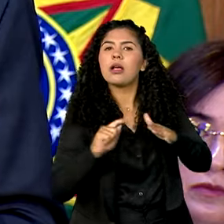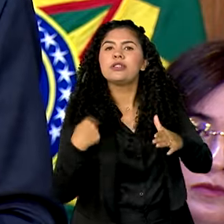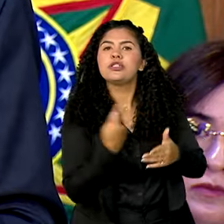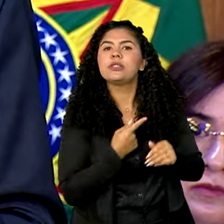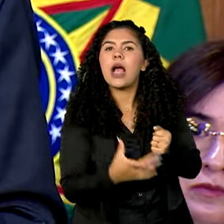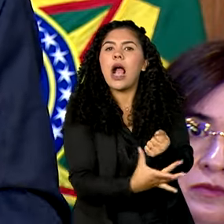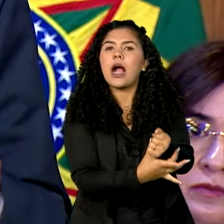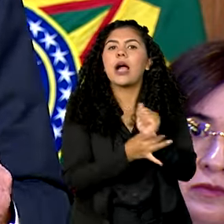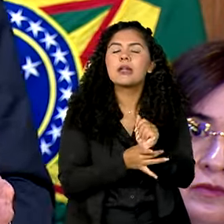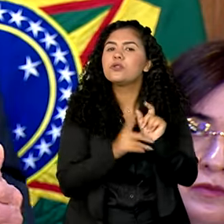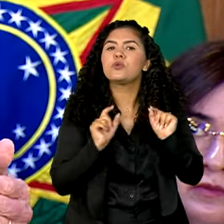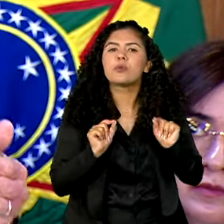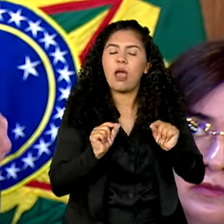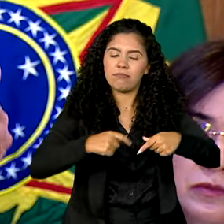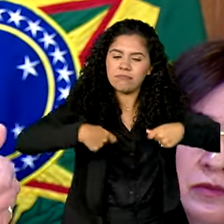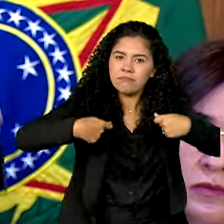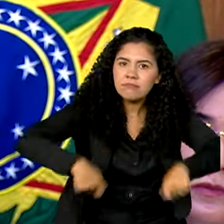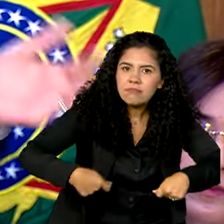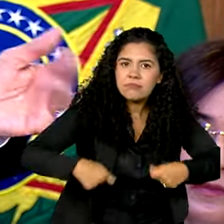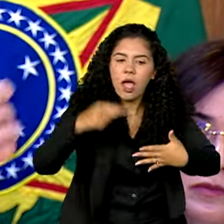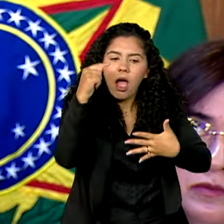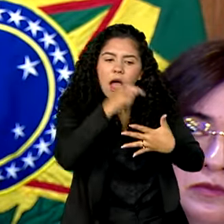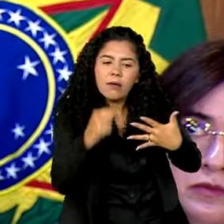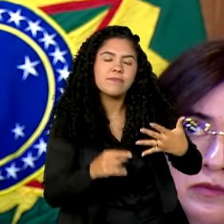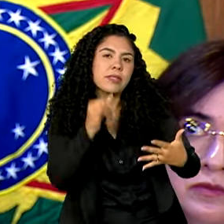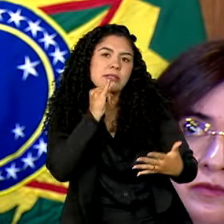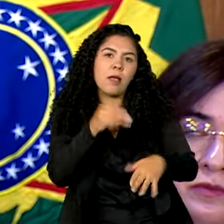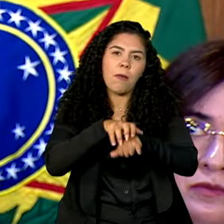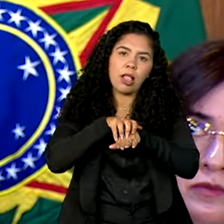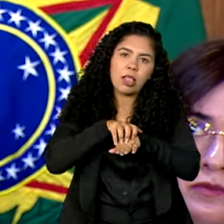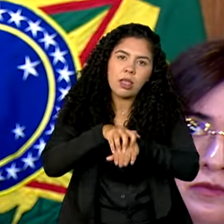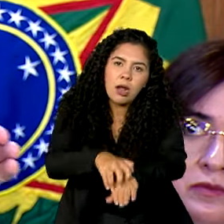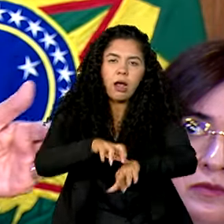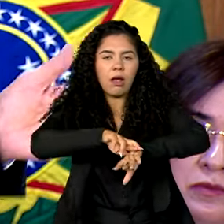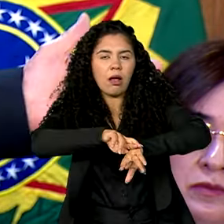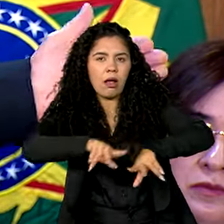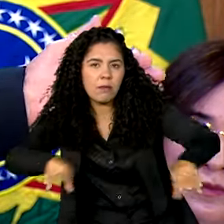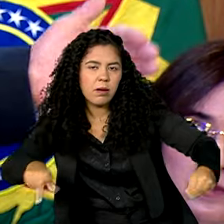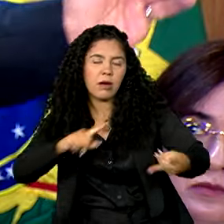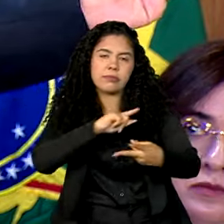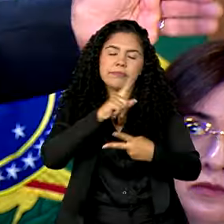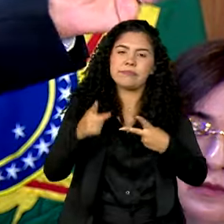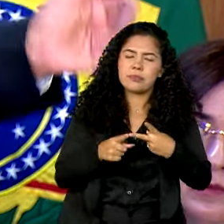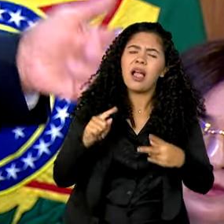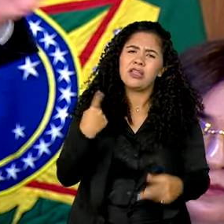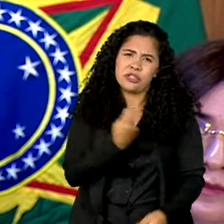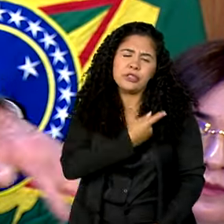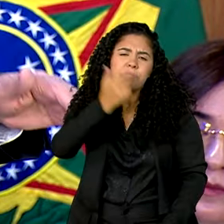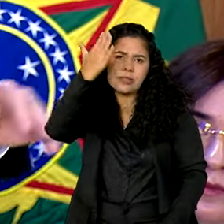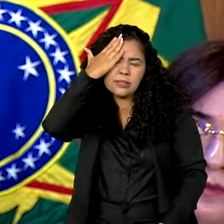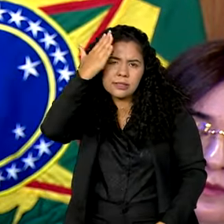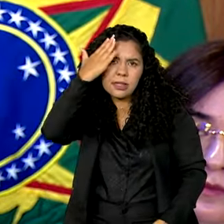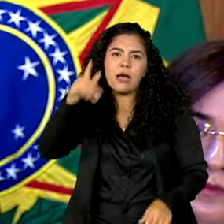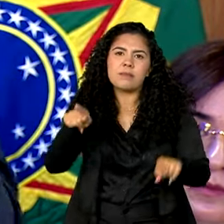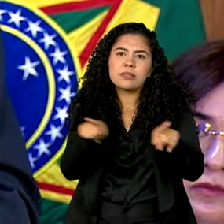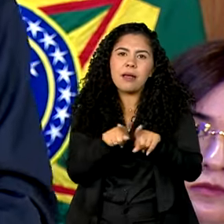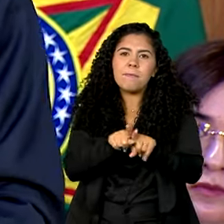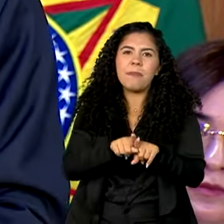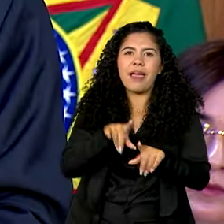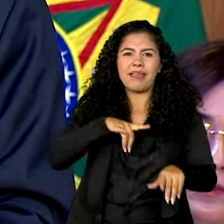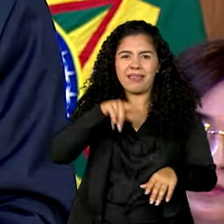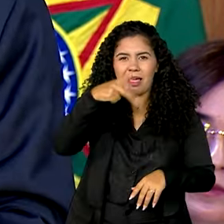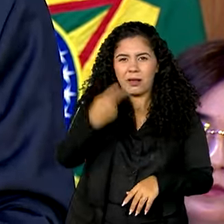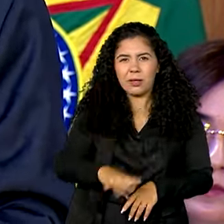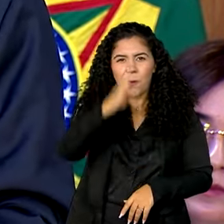Condições. Nós temos que ter condições de transporte. E nós sabemos da dificuldade dos voos regionais que nós temos no